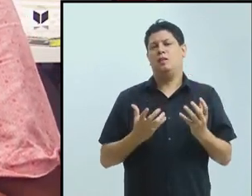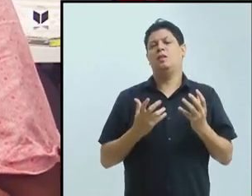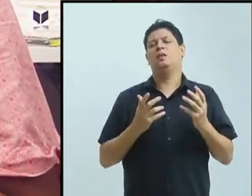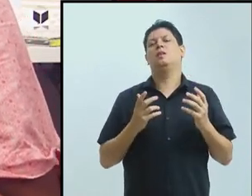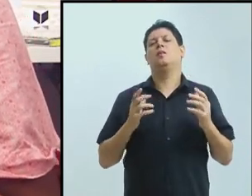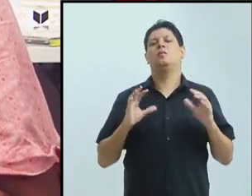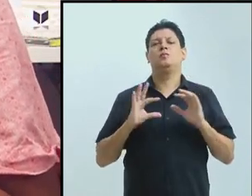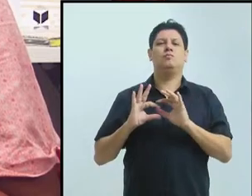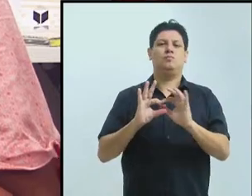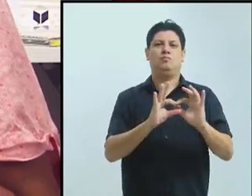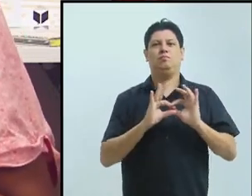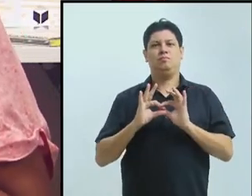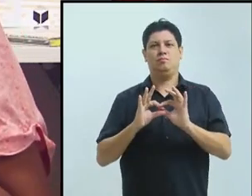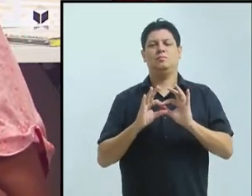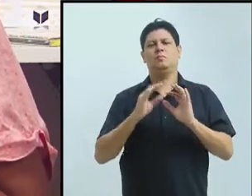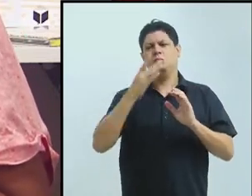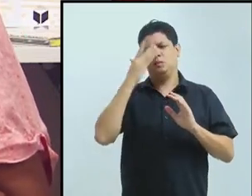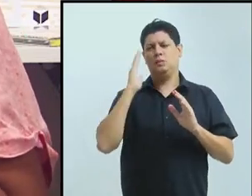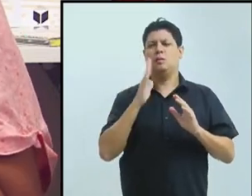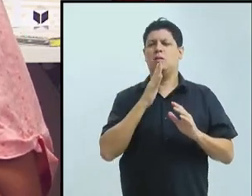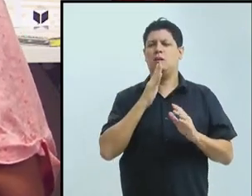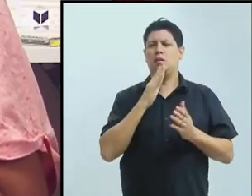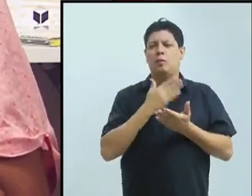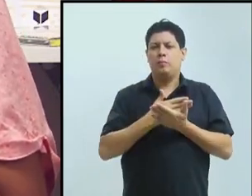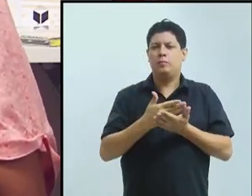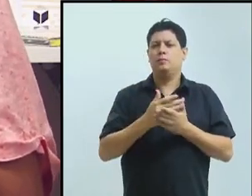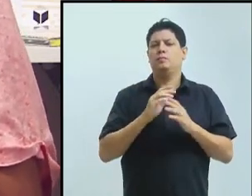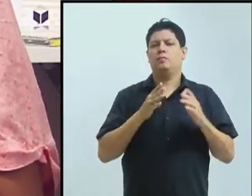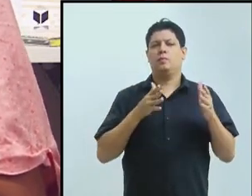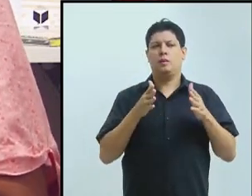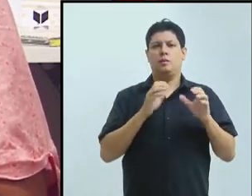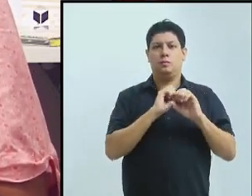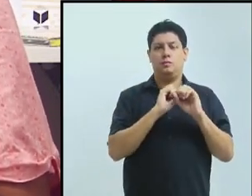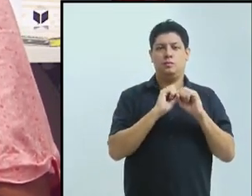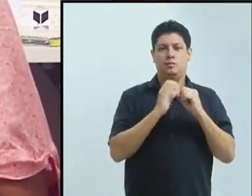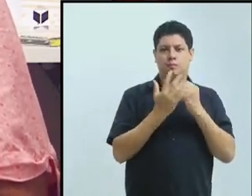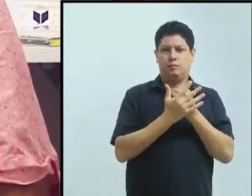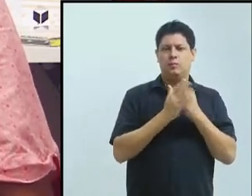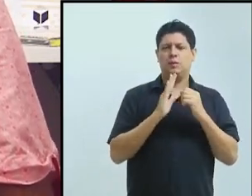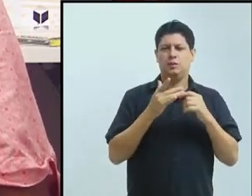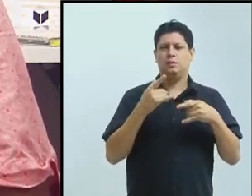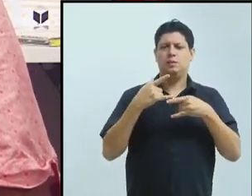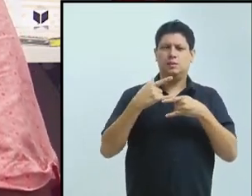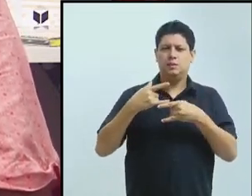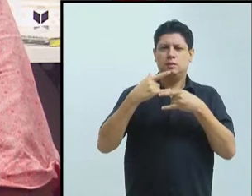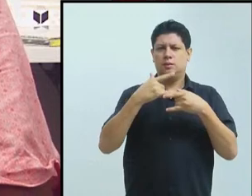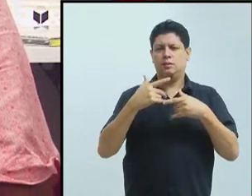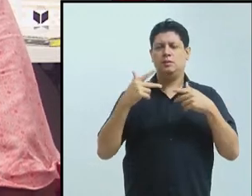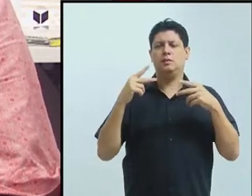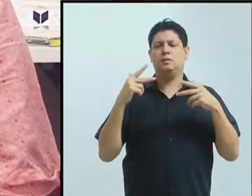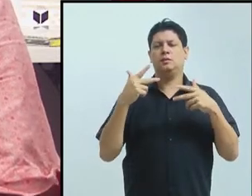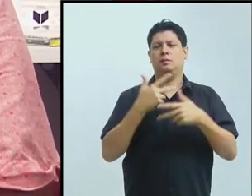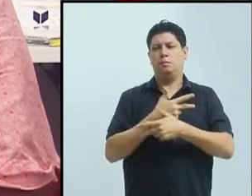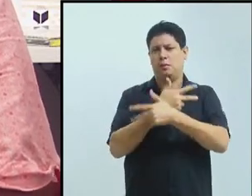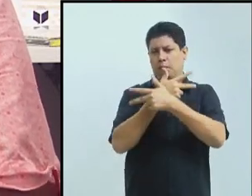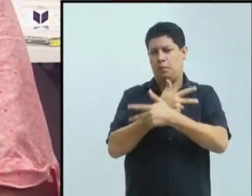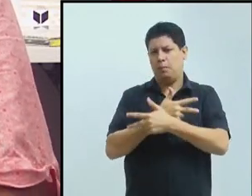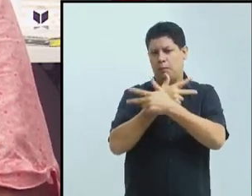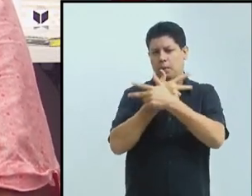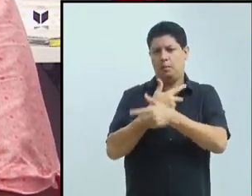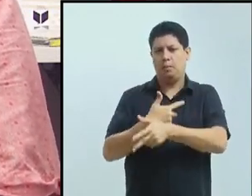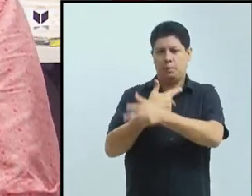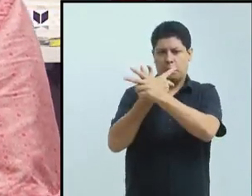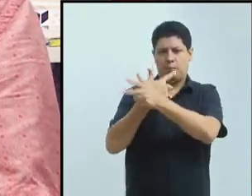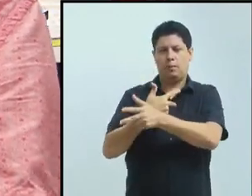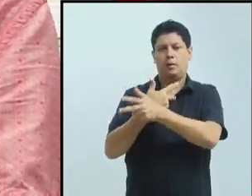porque é um povo que já se conhece desde a pandemia, já vê a cara ali no vídeo, seria muito legal se pudesse fazer um... A gente faz